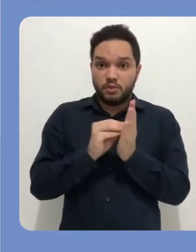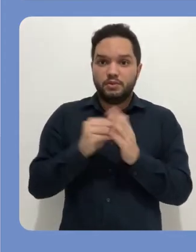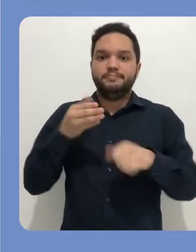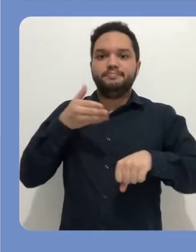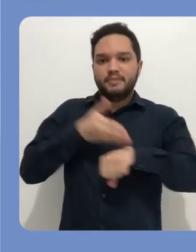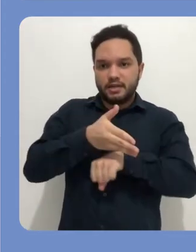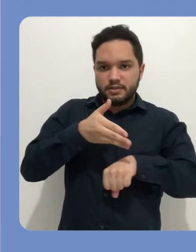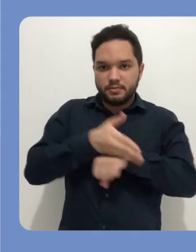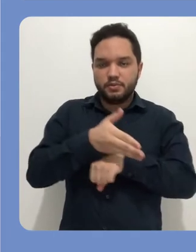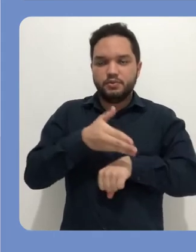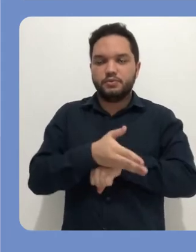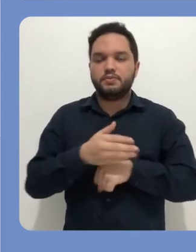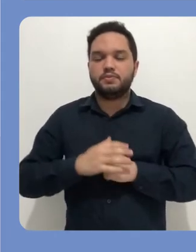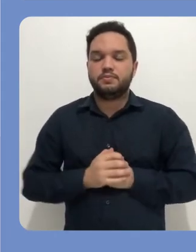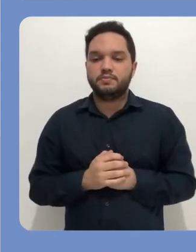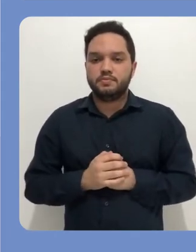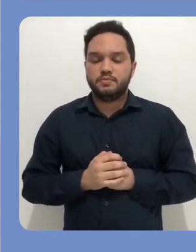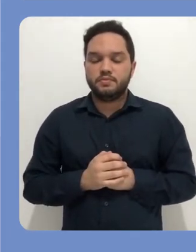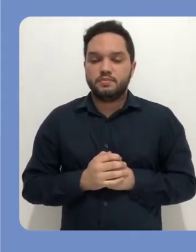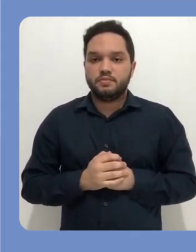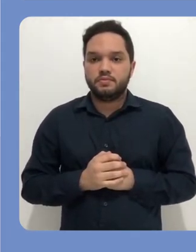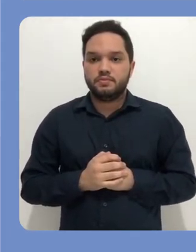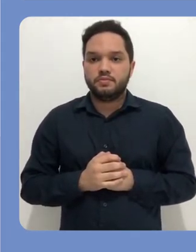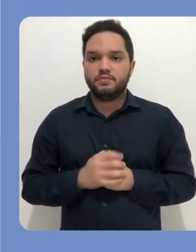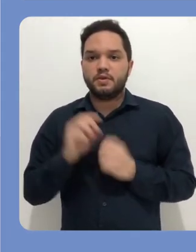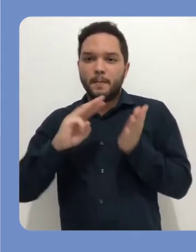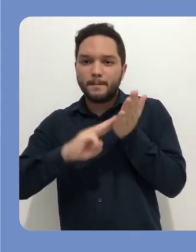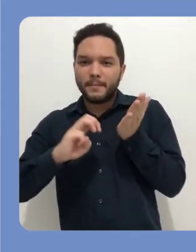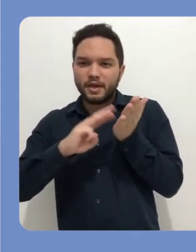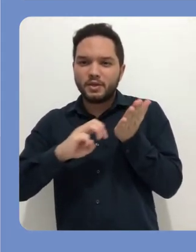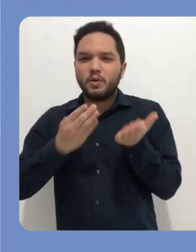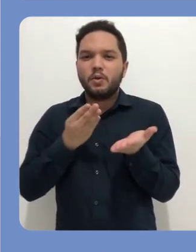inscritos. Eu vou deixar como participante.